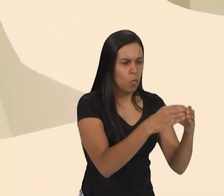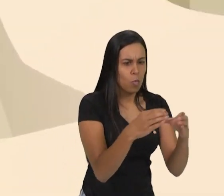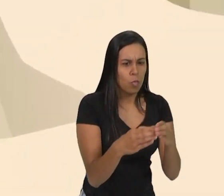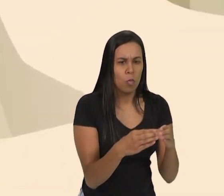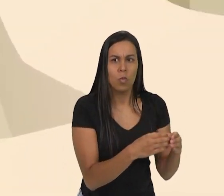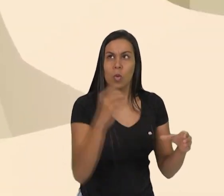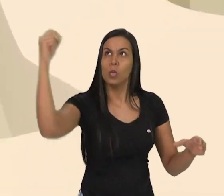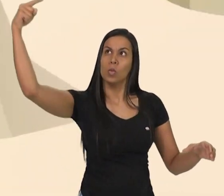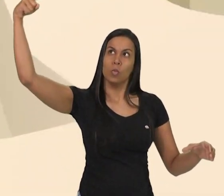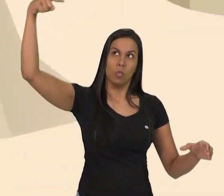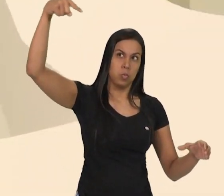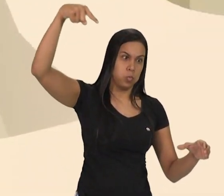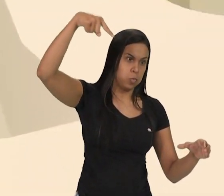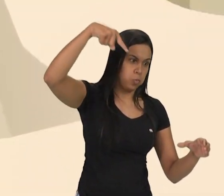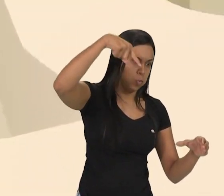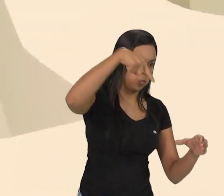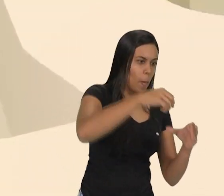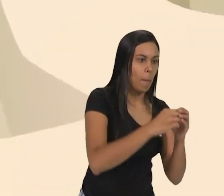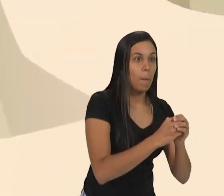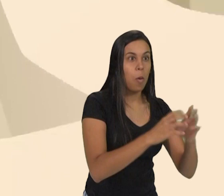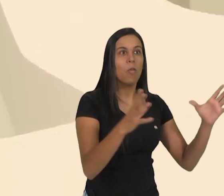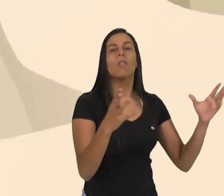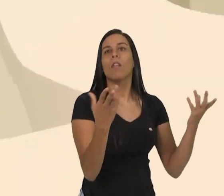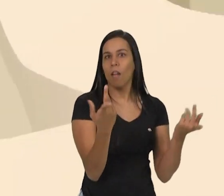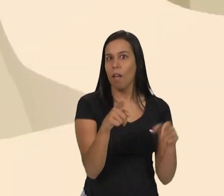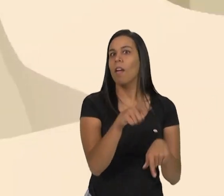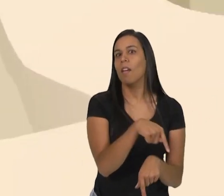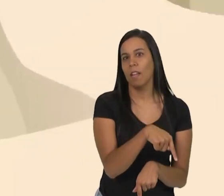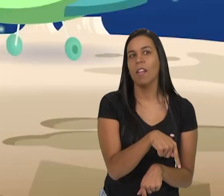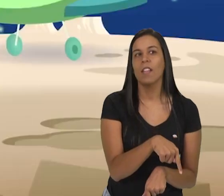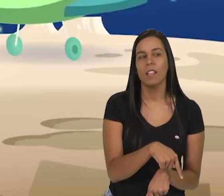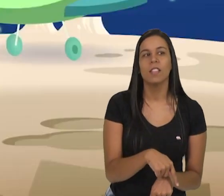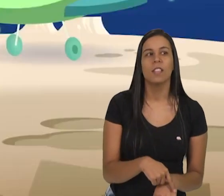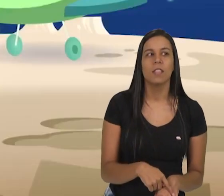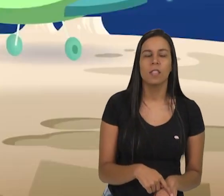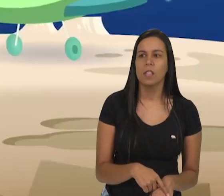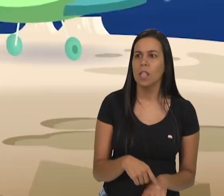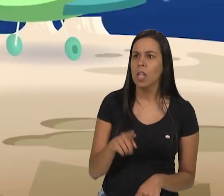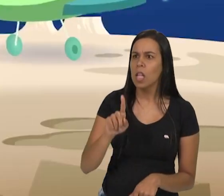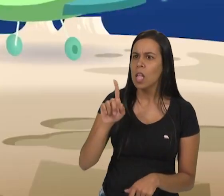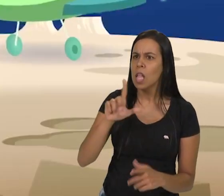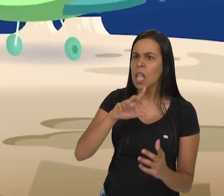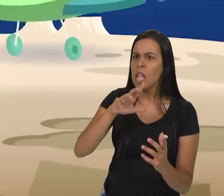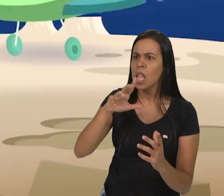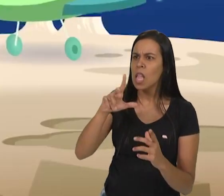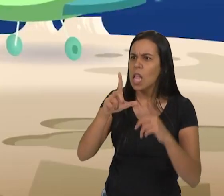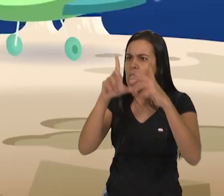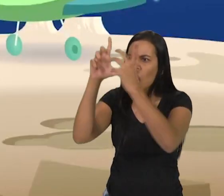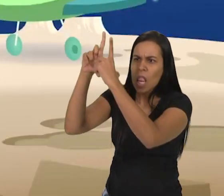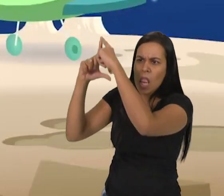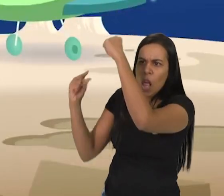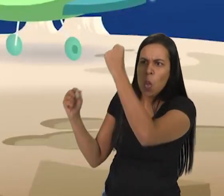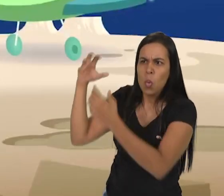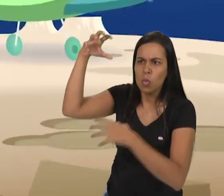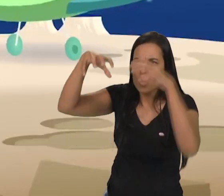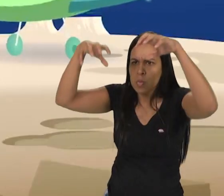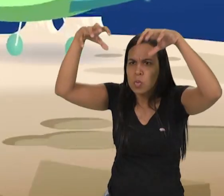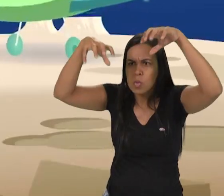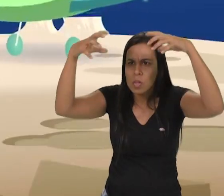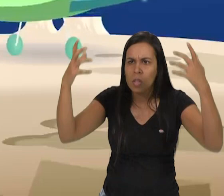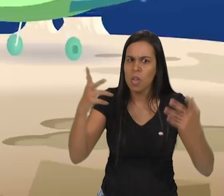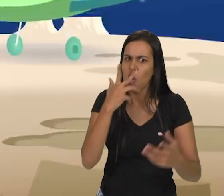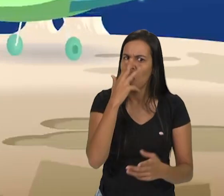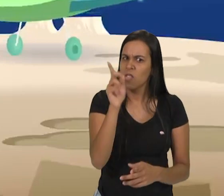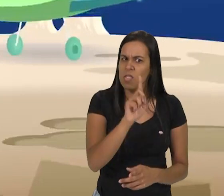feito por asteroide ou meteorito É uma cratera, sim! Ô Luna, na lua chove? Eu não sei!